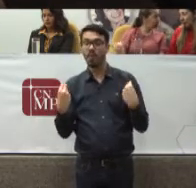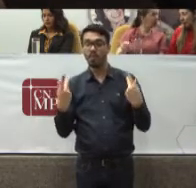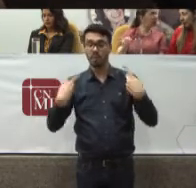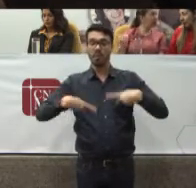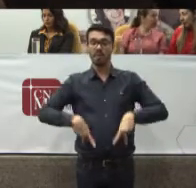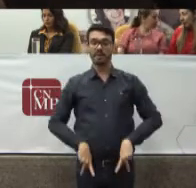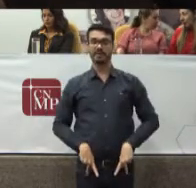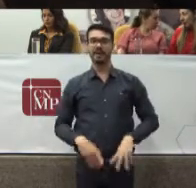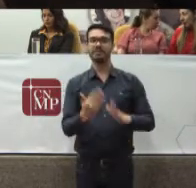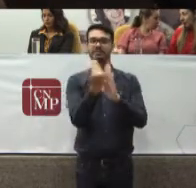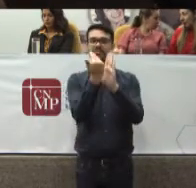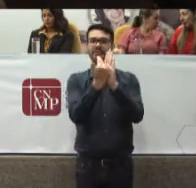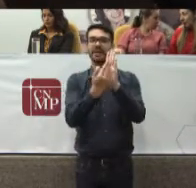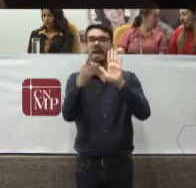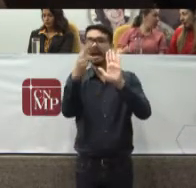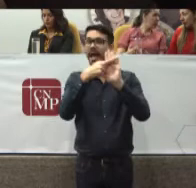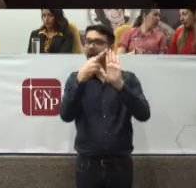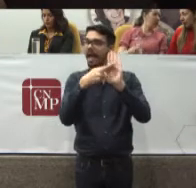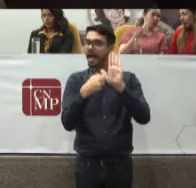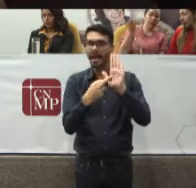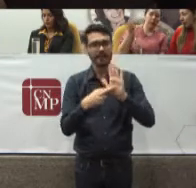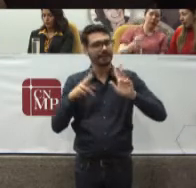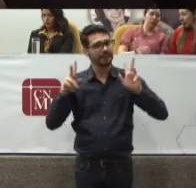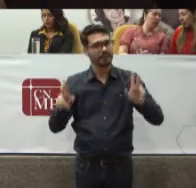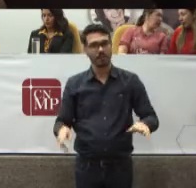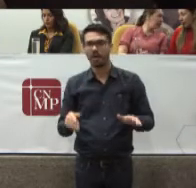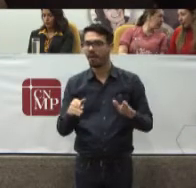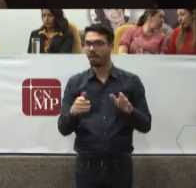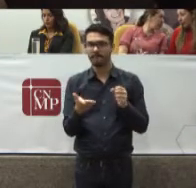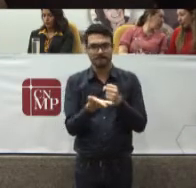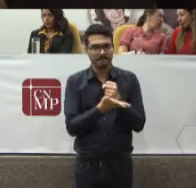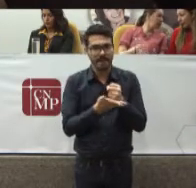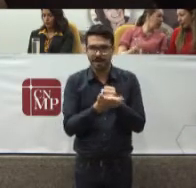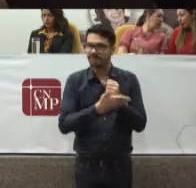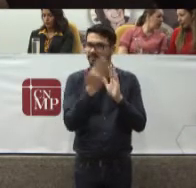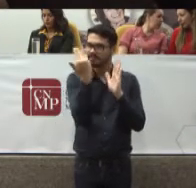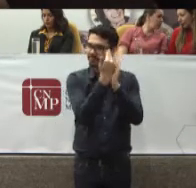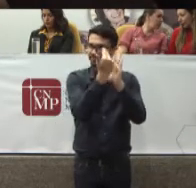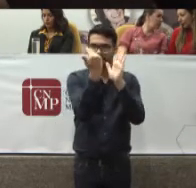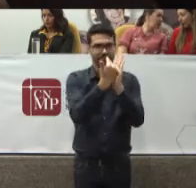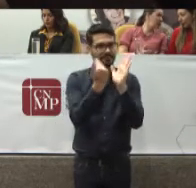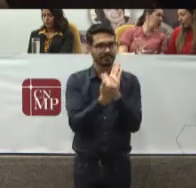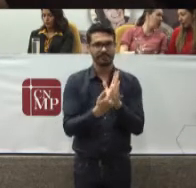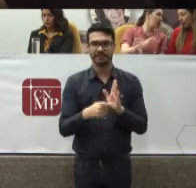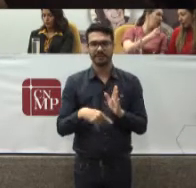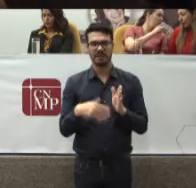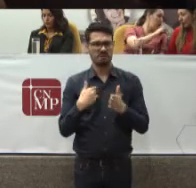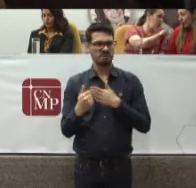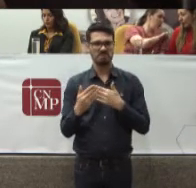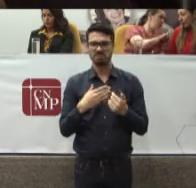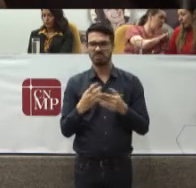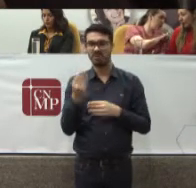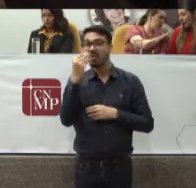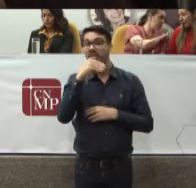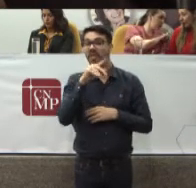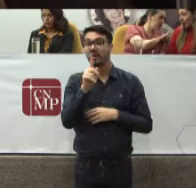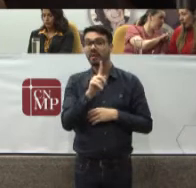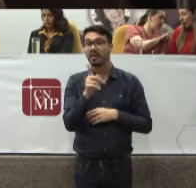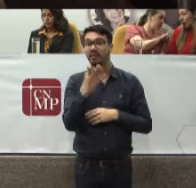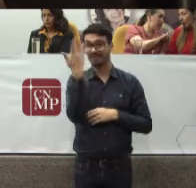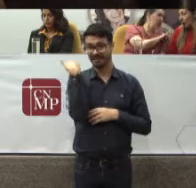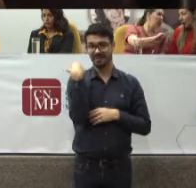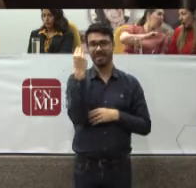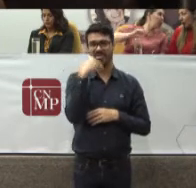Deveria ter Como nortes Não apenas Aquilo que era Aquele quadro Deprimente